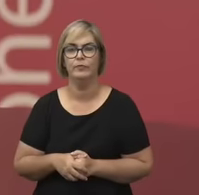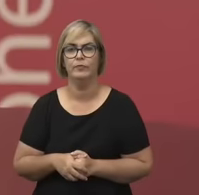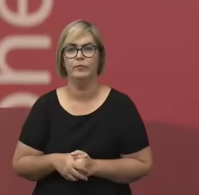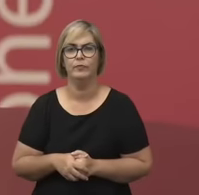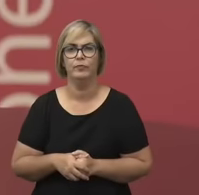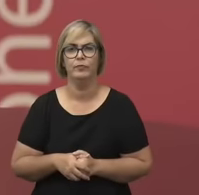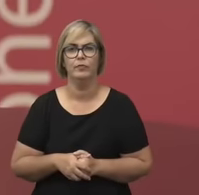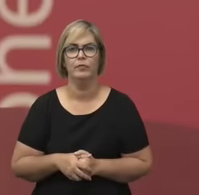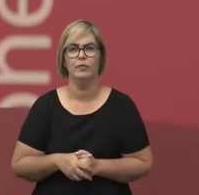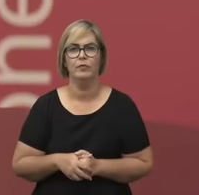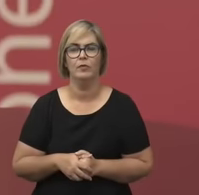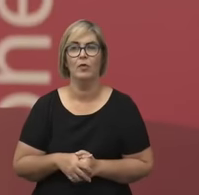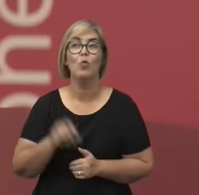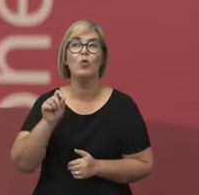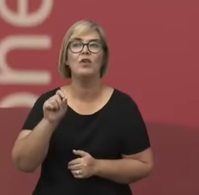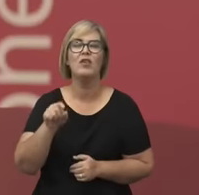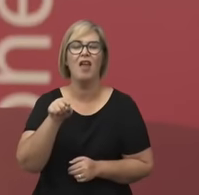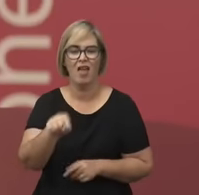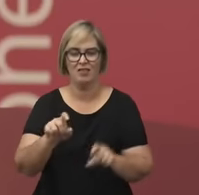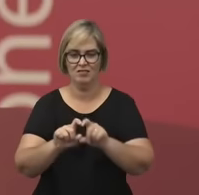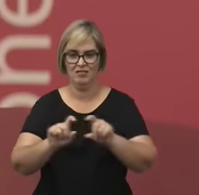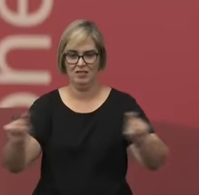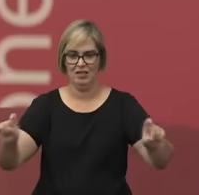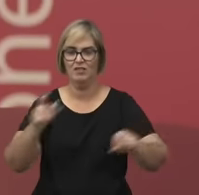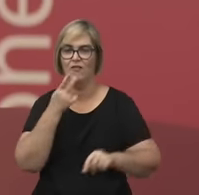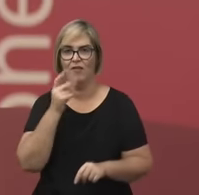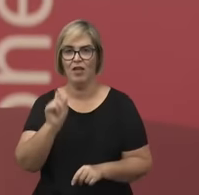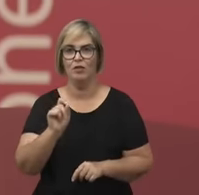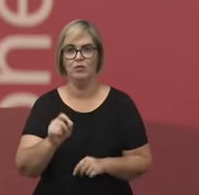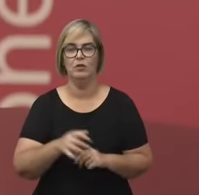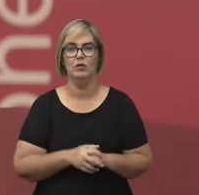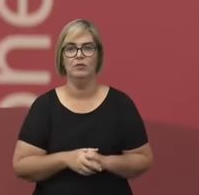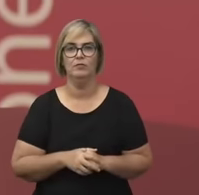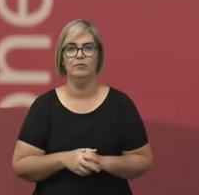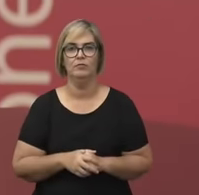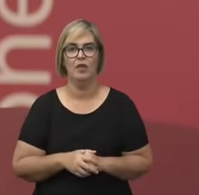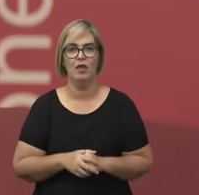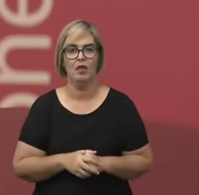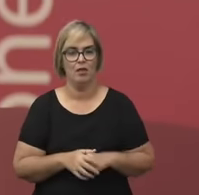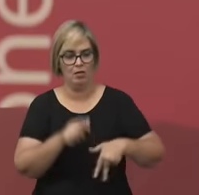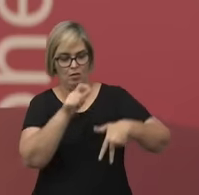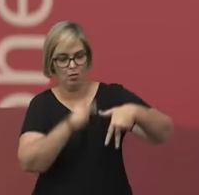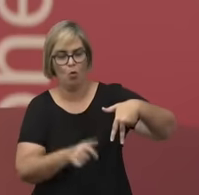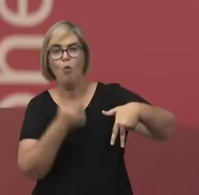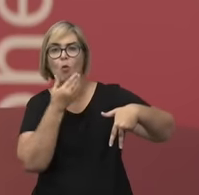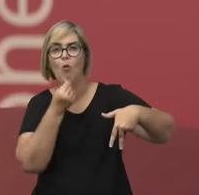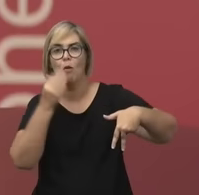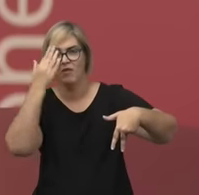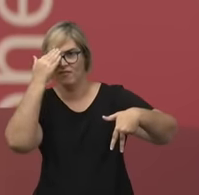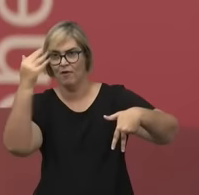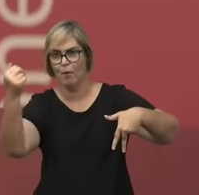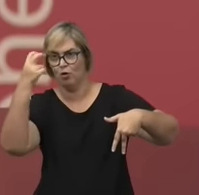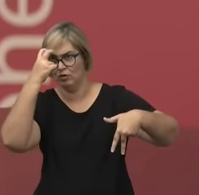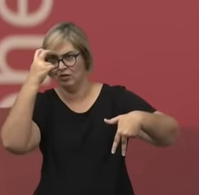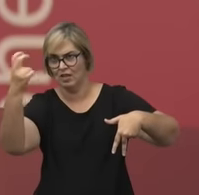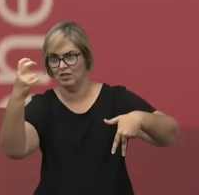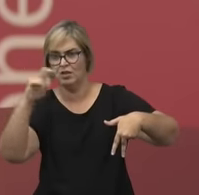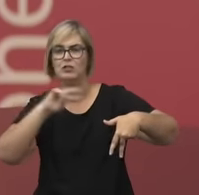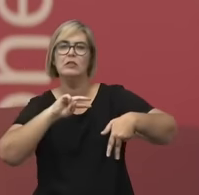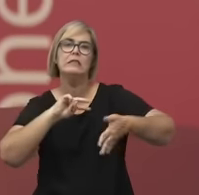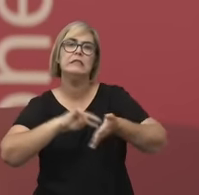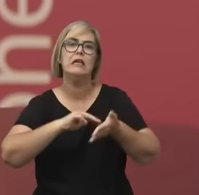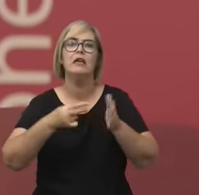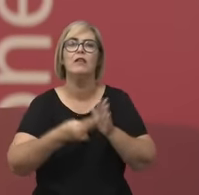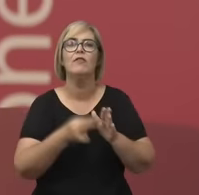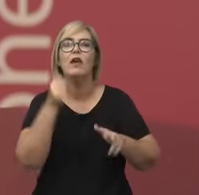O que que essa fala traz, Esse adagio traz atrás de um grande homem tem sempre uma grande mulher? Bom, reproduz, né? As